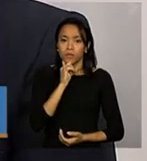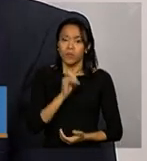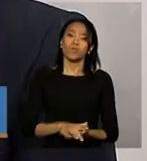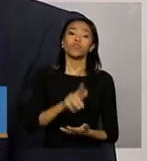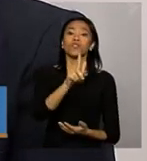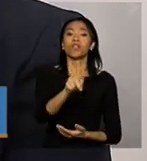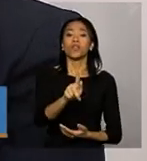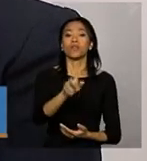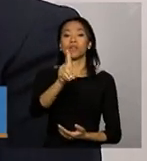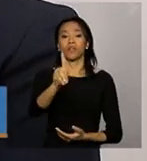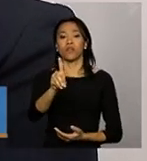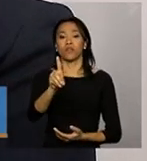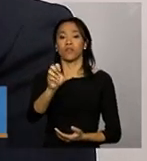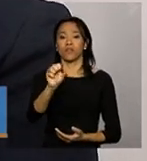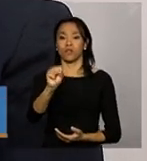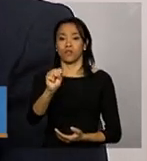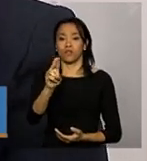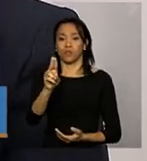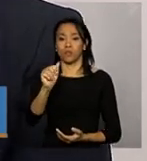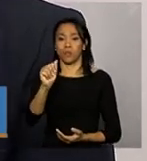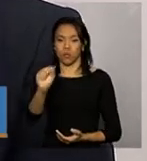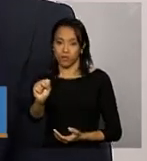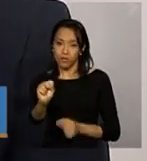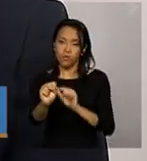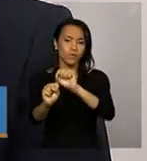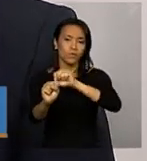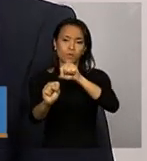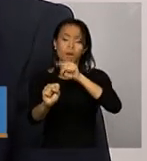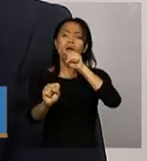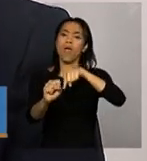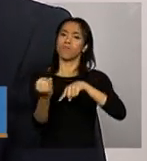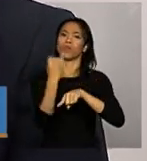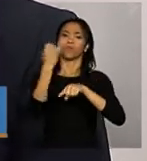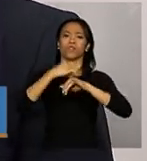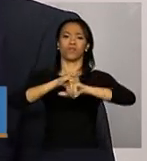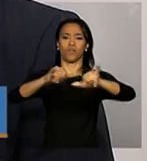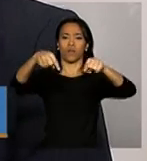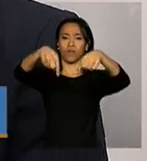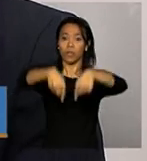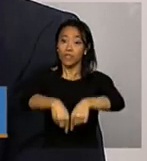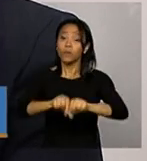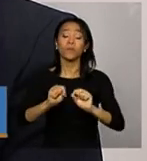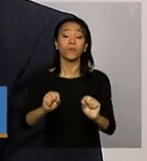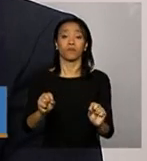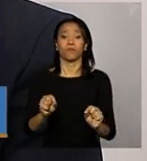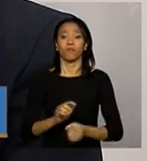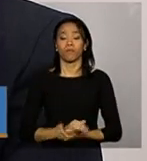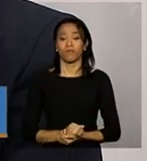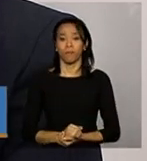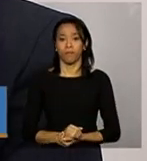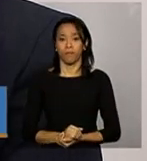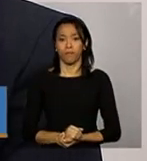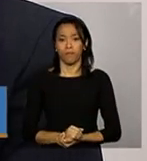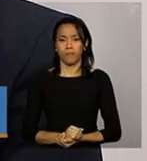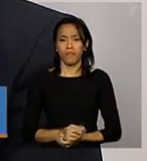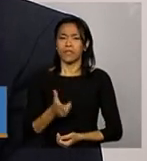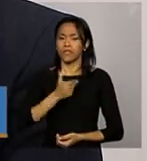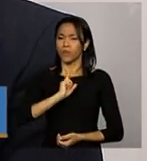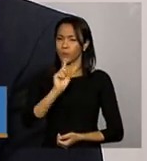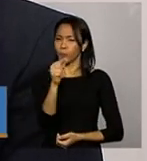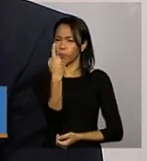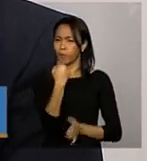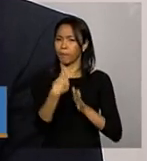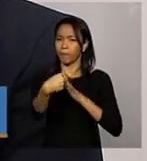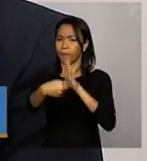-SUAS é importante você a gente frisar a gente frisar que tem uma pergunta